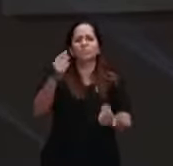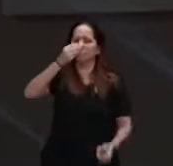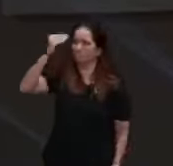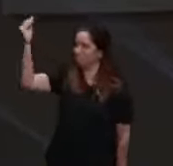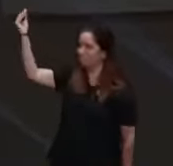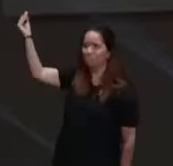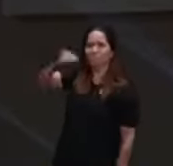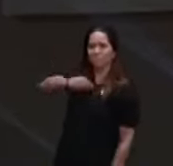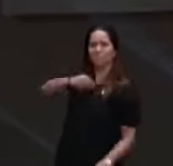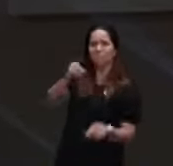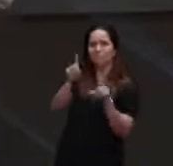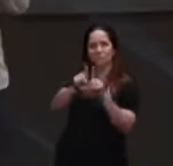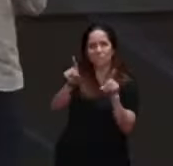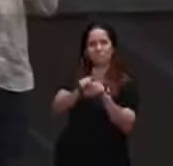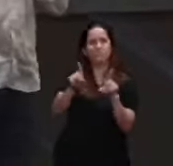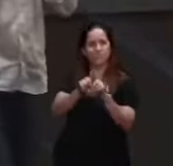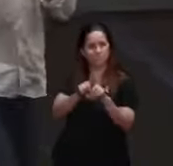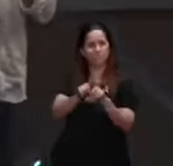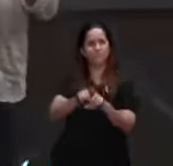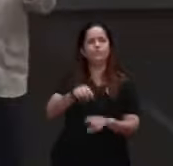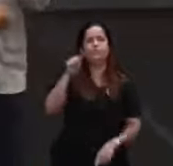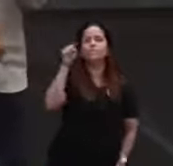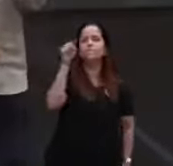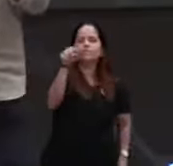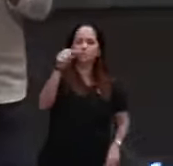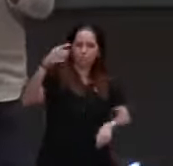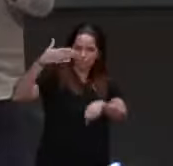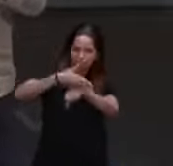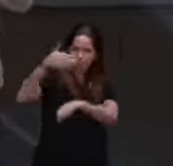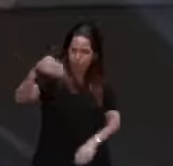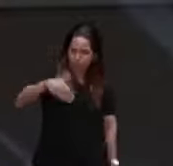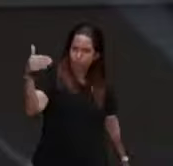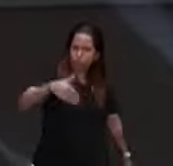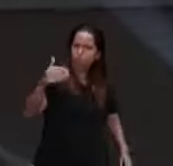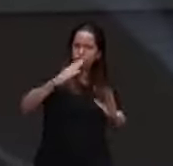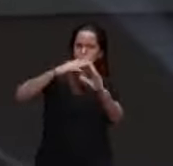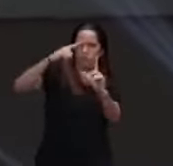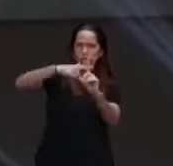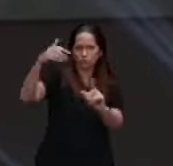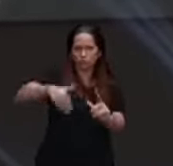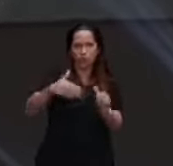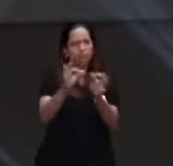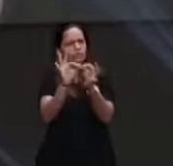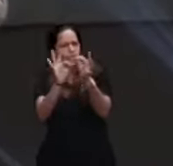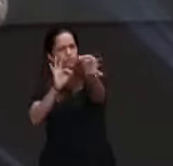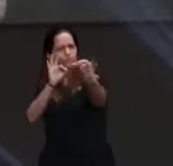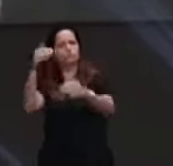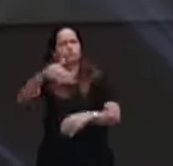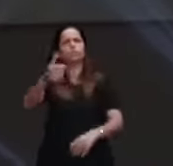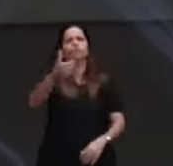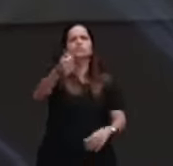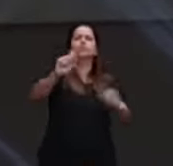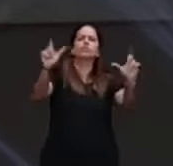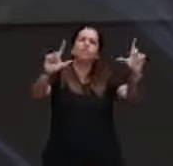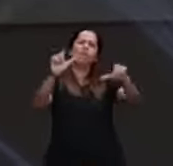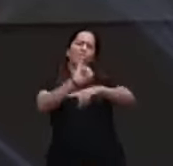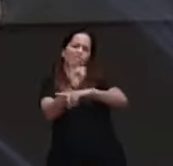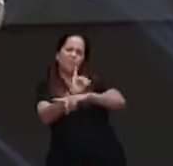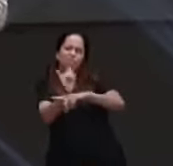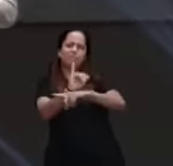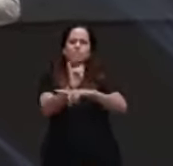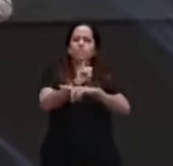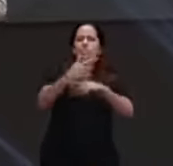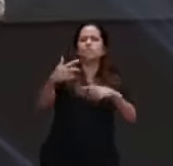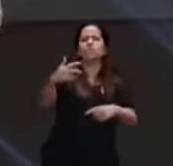você que frequenta a igreja, você que fica no online, também frequentando a igreja no online, você que ouve a palavra, tem oportunidade,